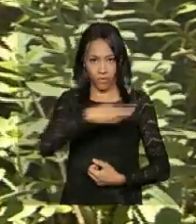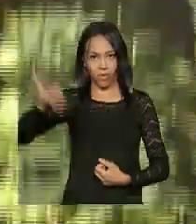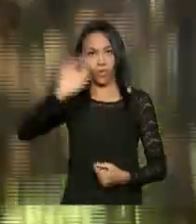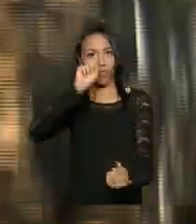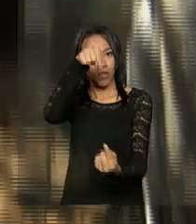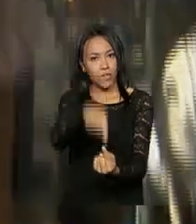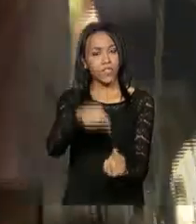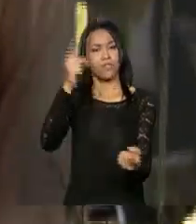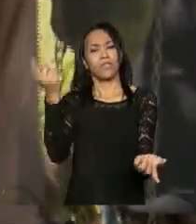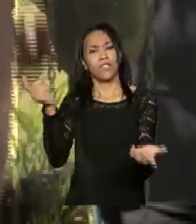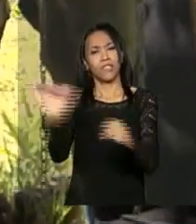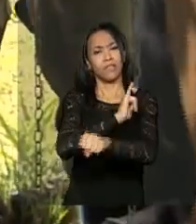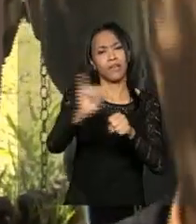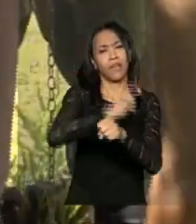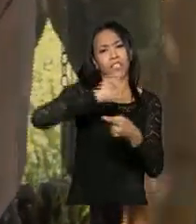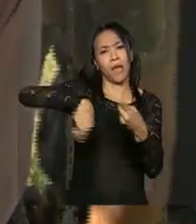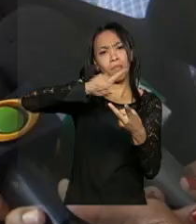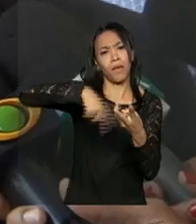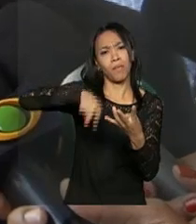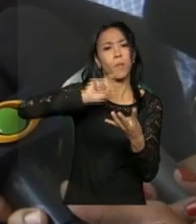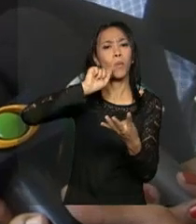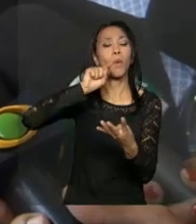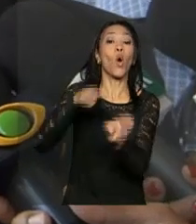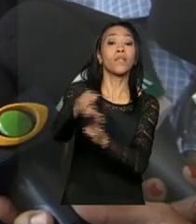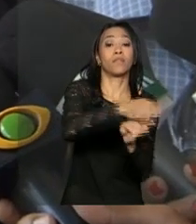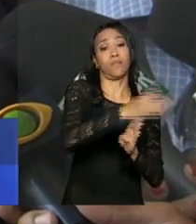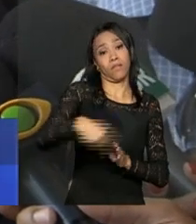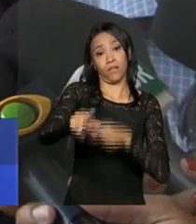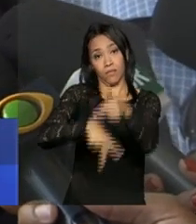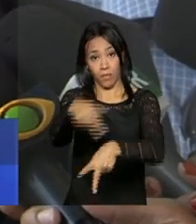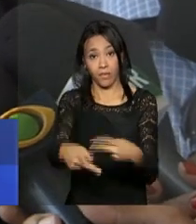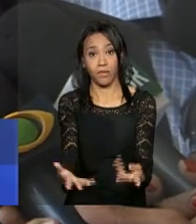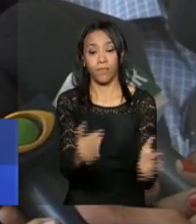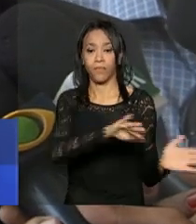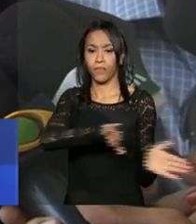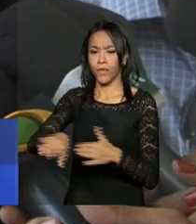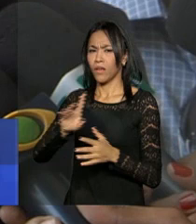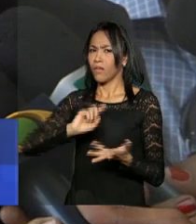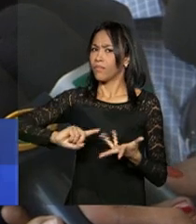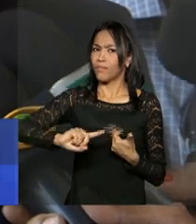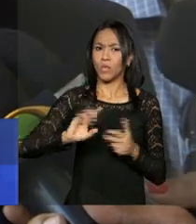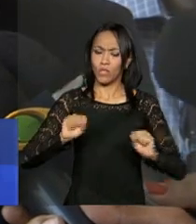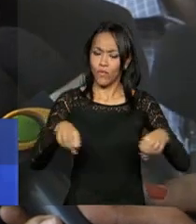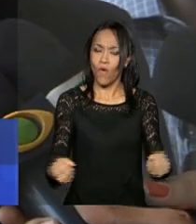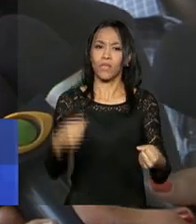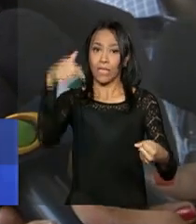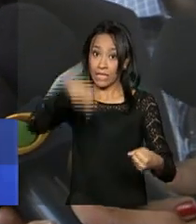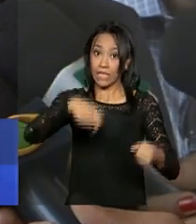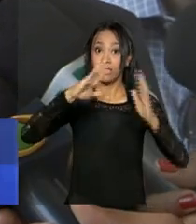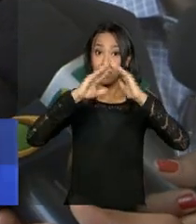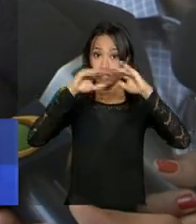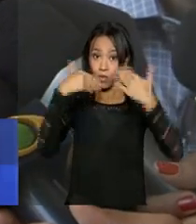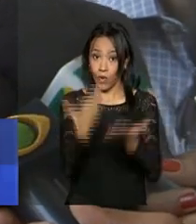promoção de ações de orientação à população. Todos juntos nesses esforços aqui na escola, dialogando,